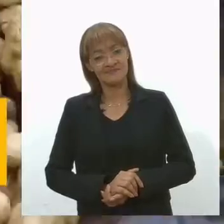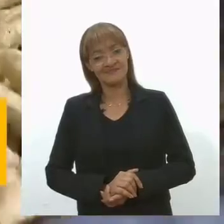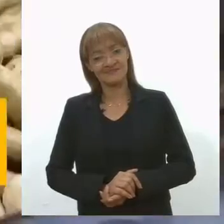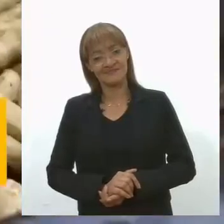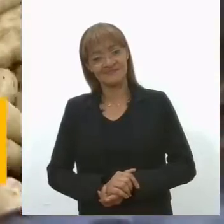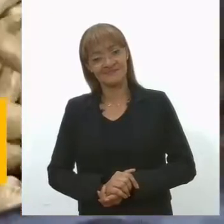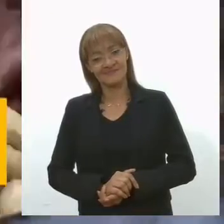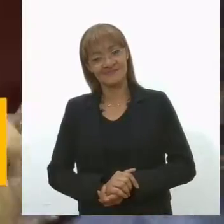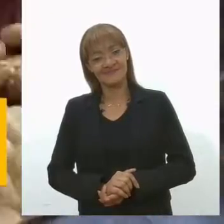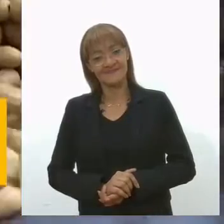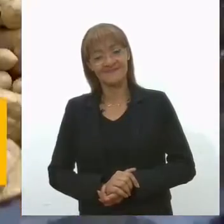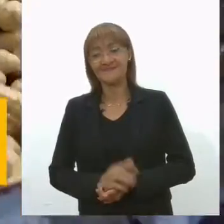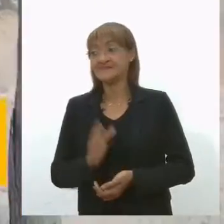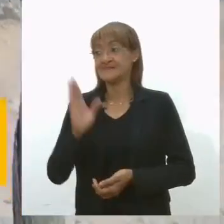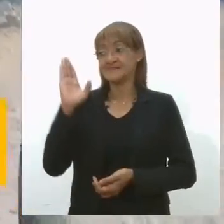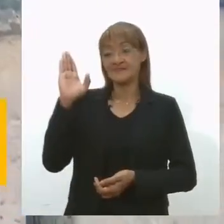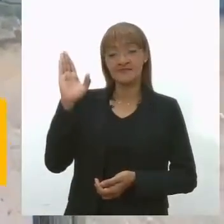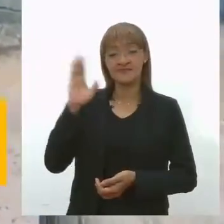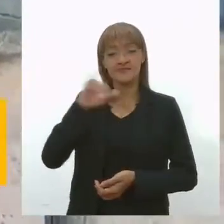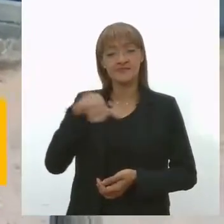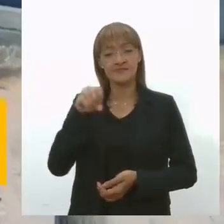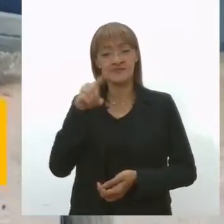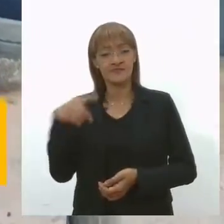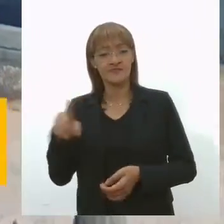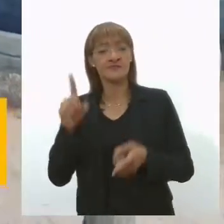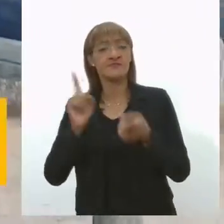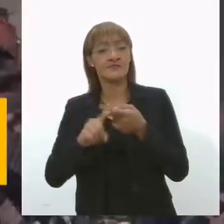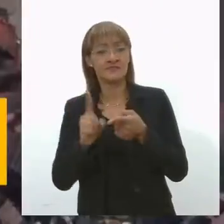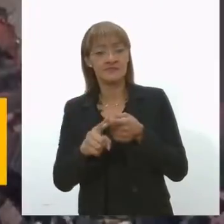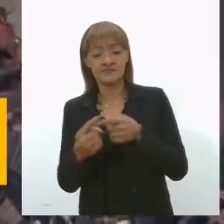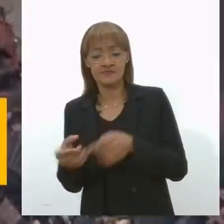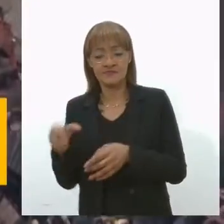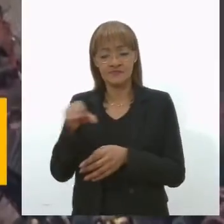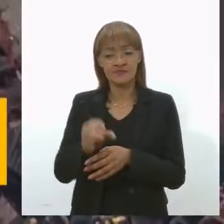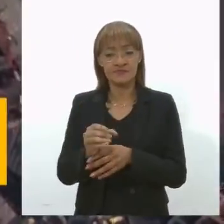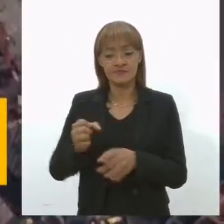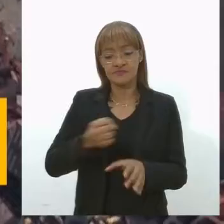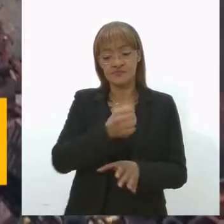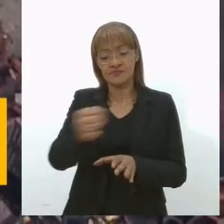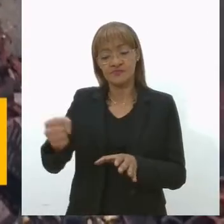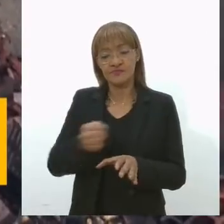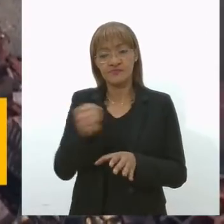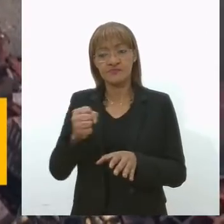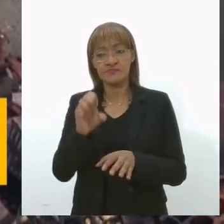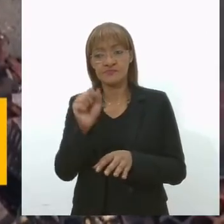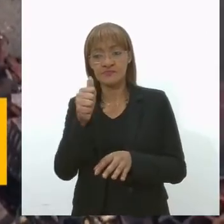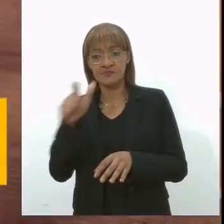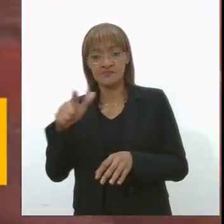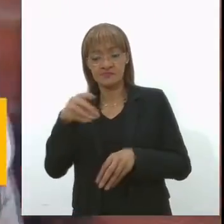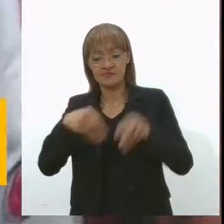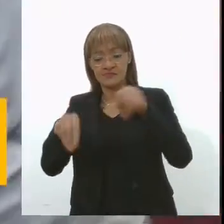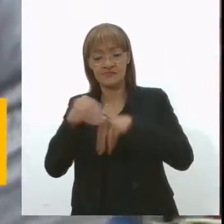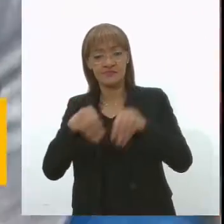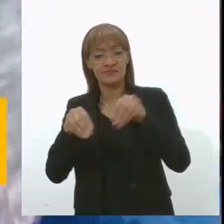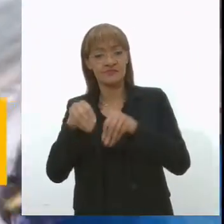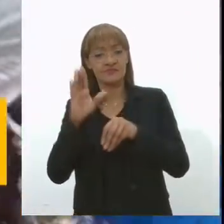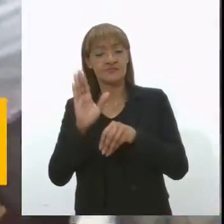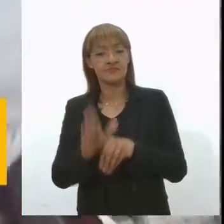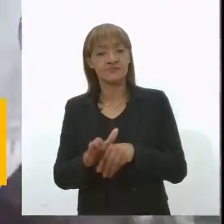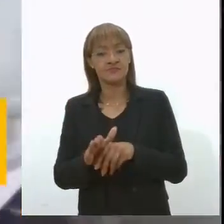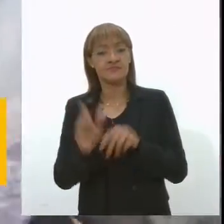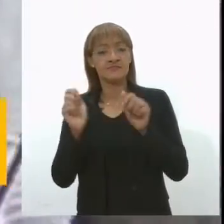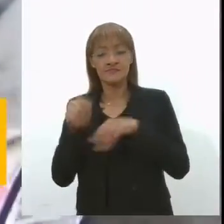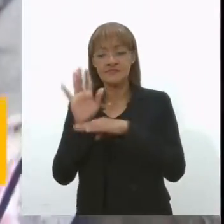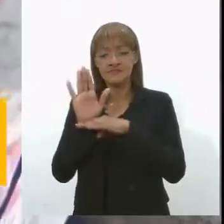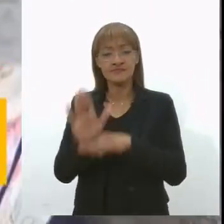Aqui o senhor João faz o processo e leva para ser cozido junto com sal e pedra humi. Uma substância que vai ajudar na